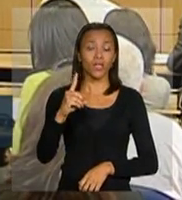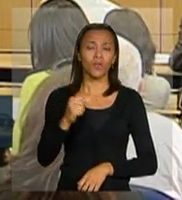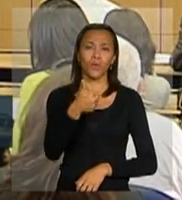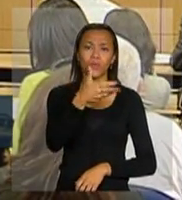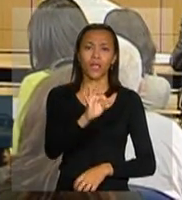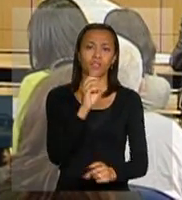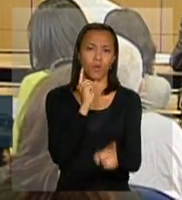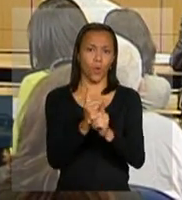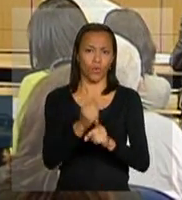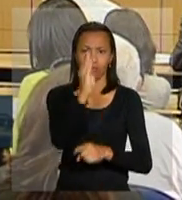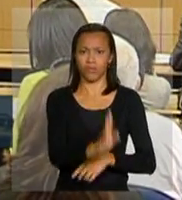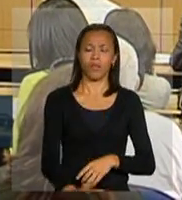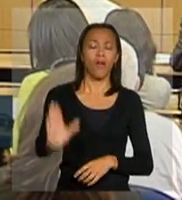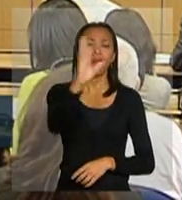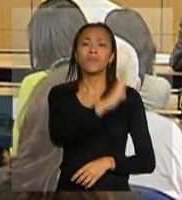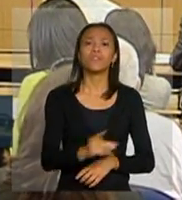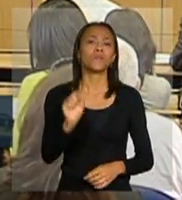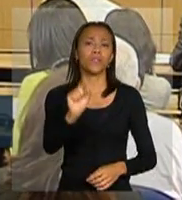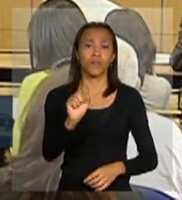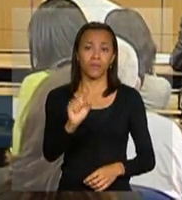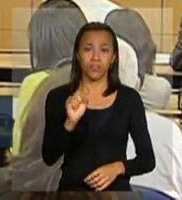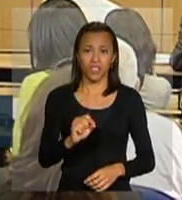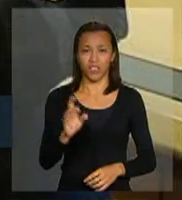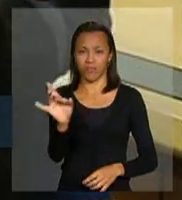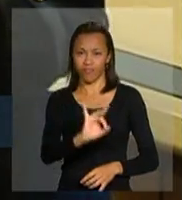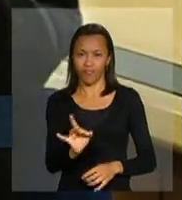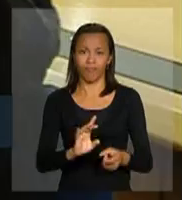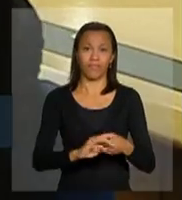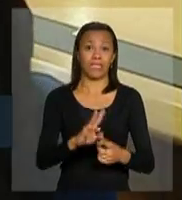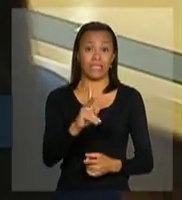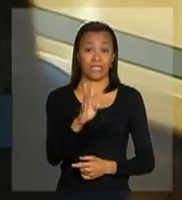encontro nacional de travestis